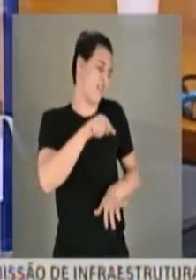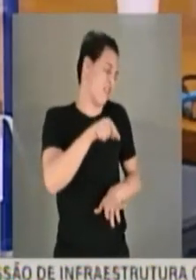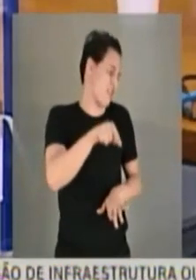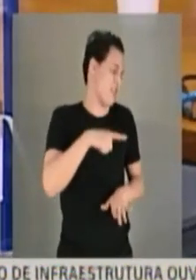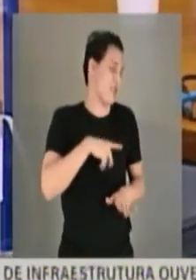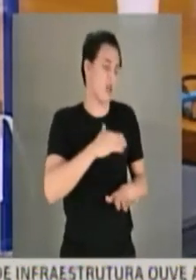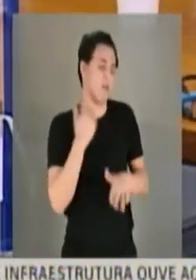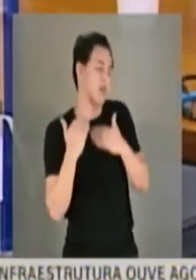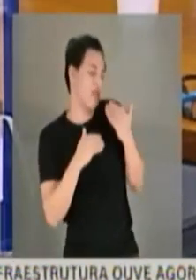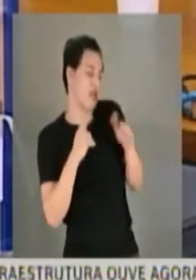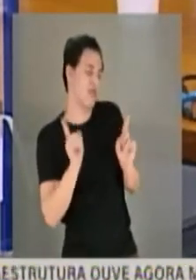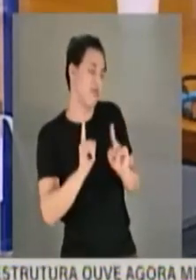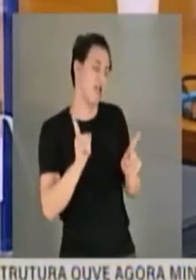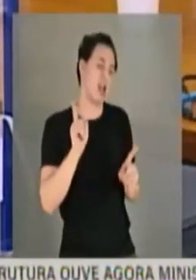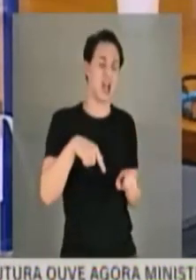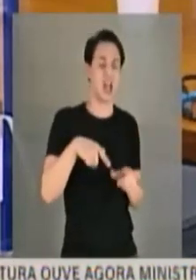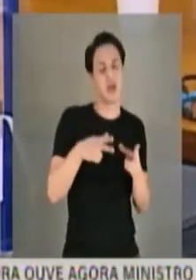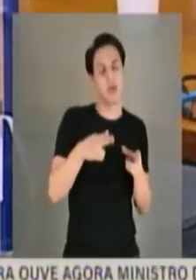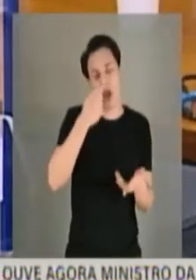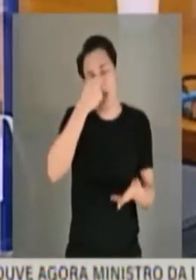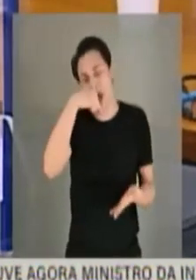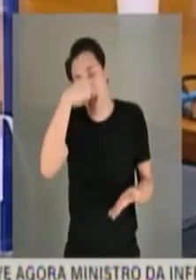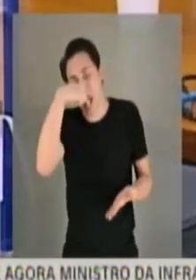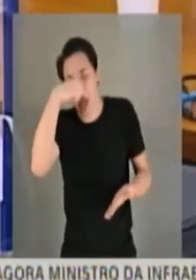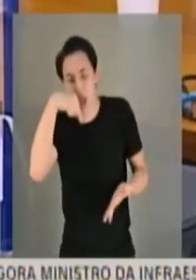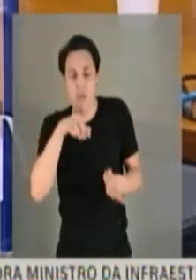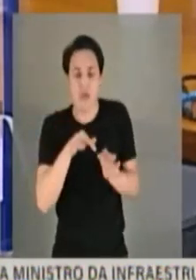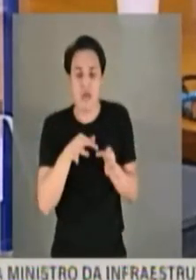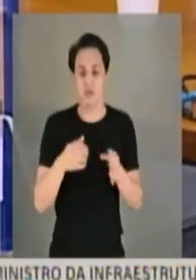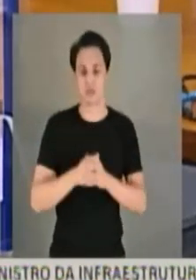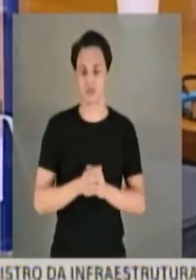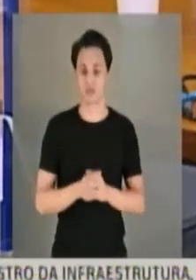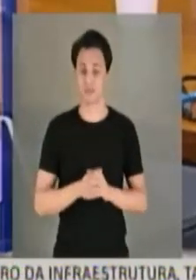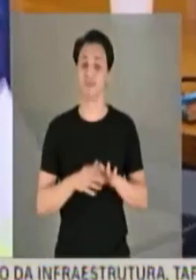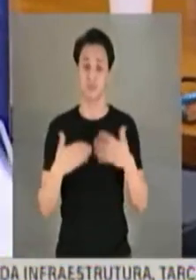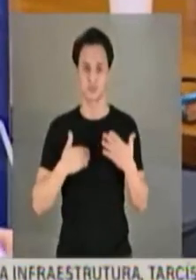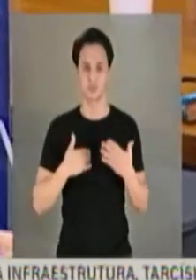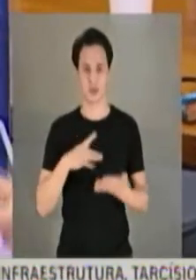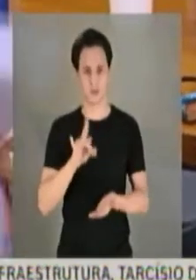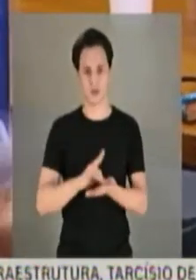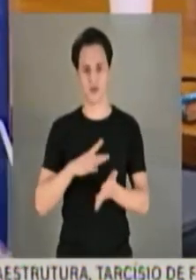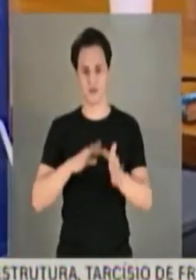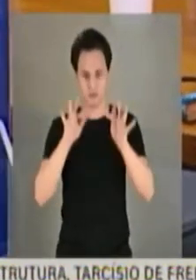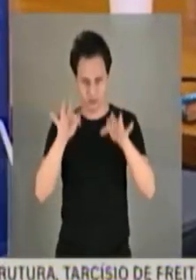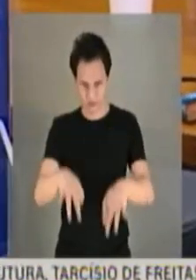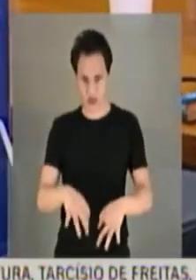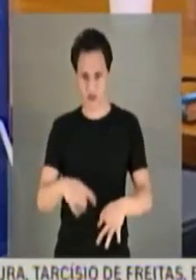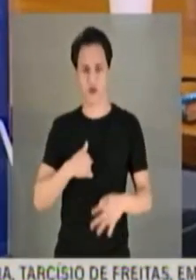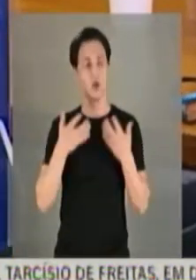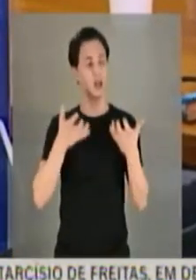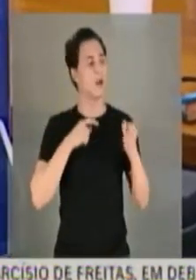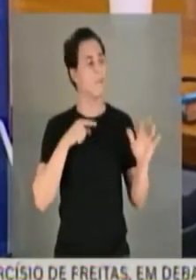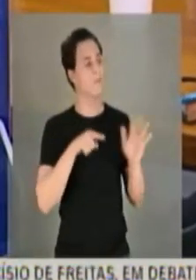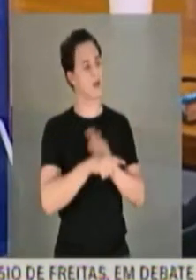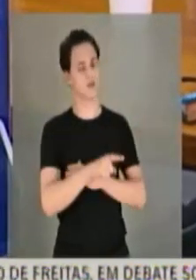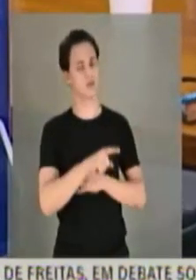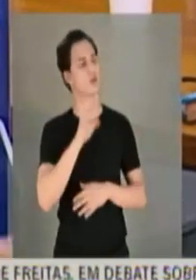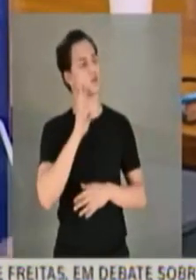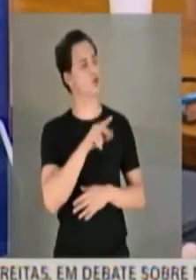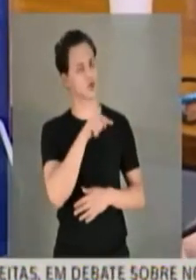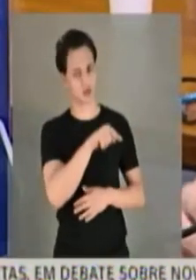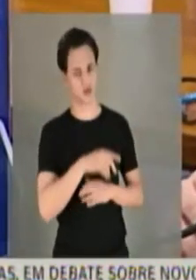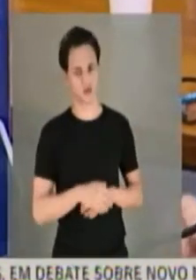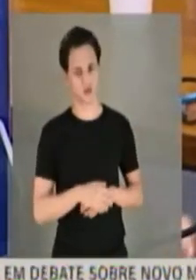isso é igual uma gripezinha. E aí, eu gostaria para realmente encerrar, embora eu ainda tenha mais tempo, perguntar à vossa senhoria, a vossa senhoria